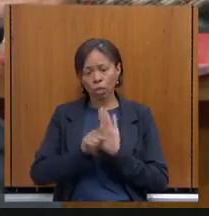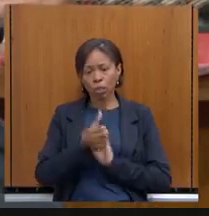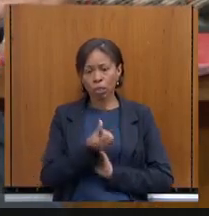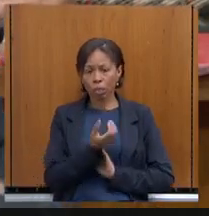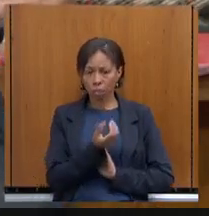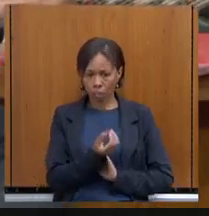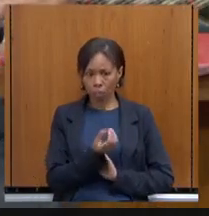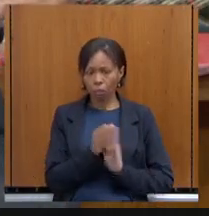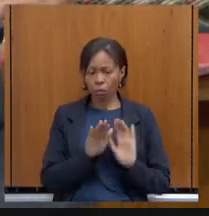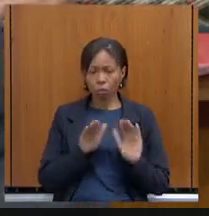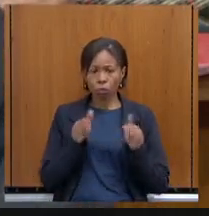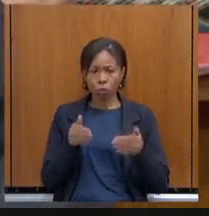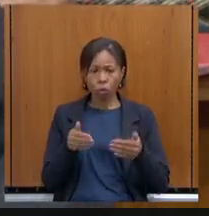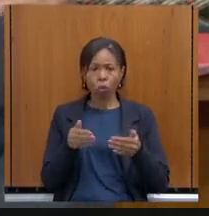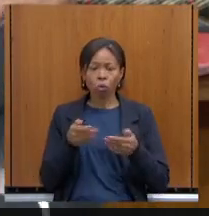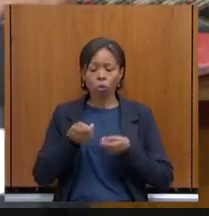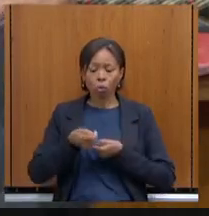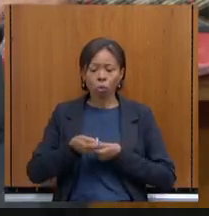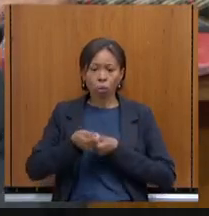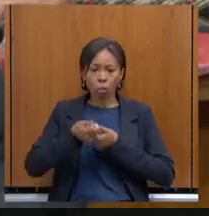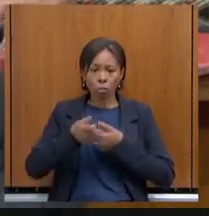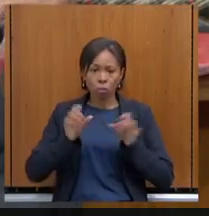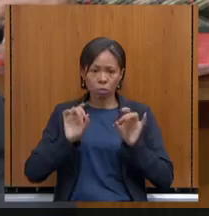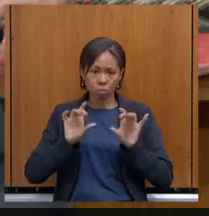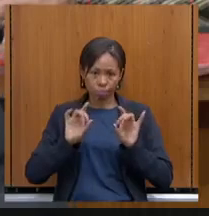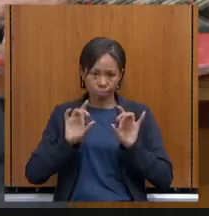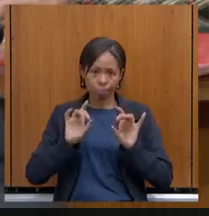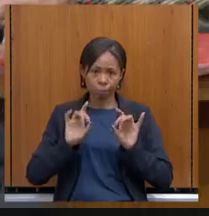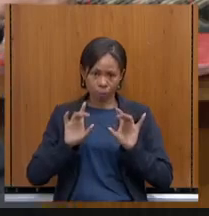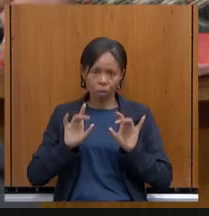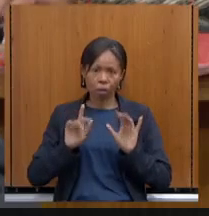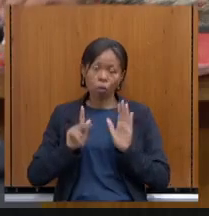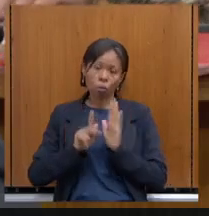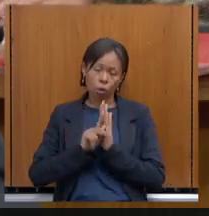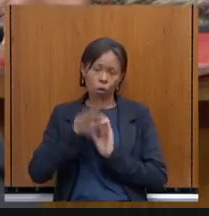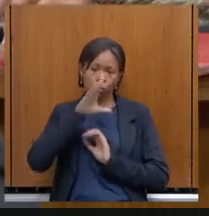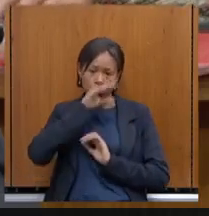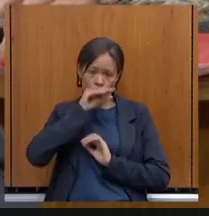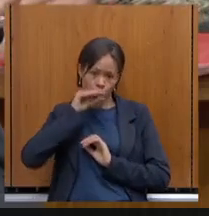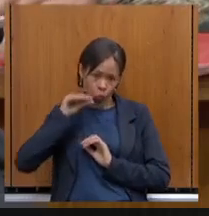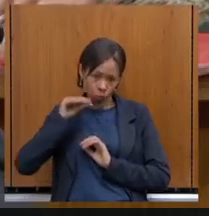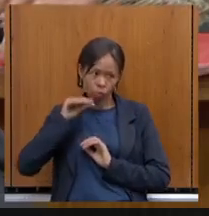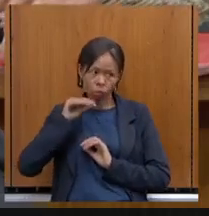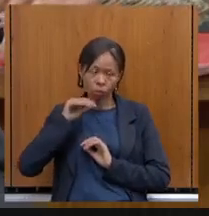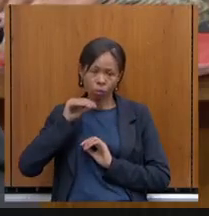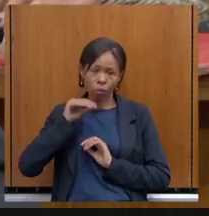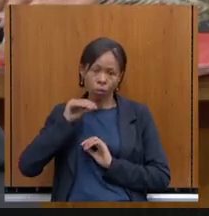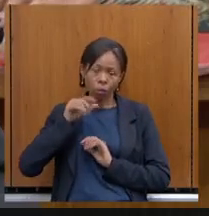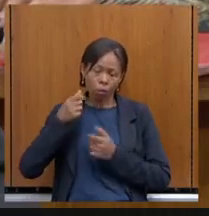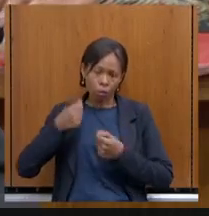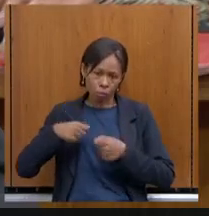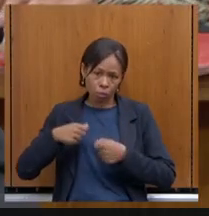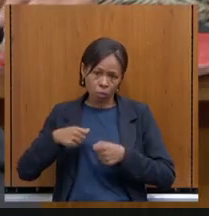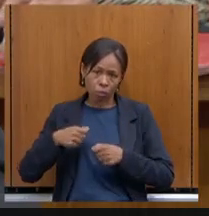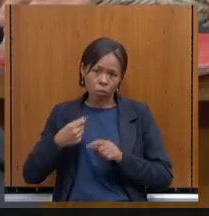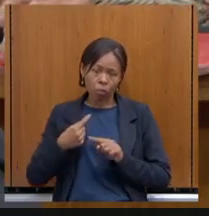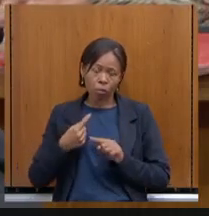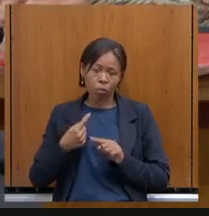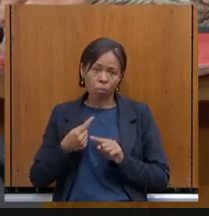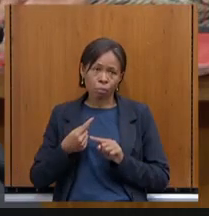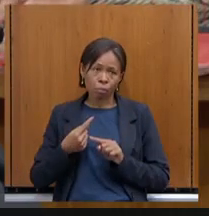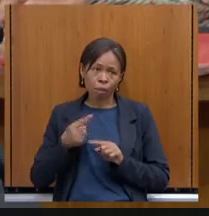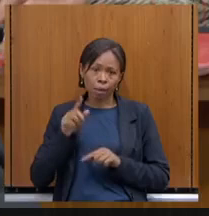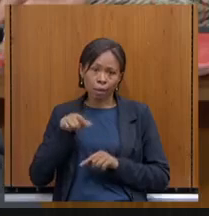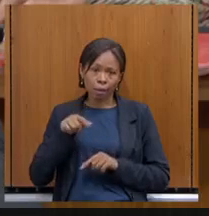do benefício especial, que é uma demanda dos servidores, no sentido que seja aquele